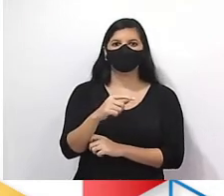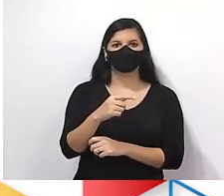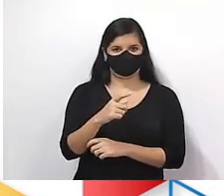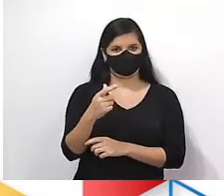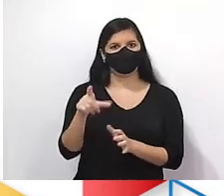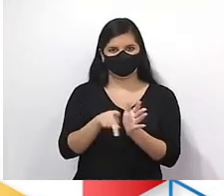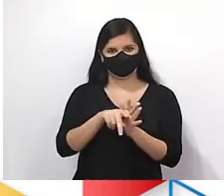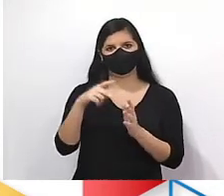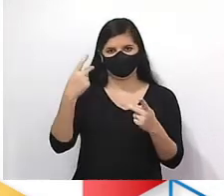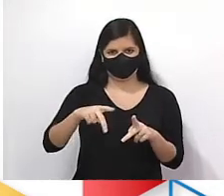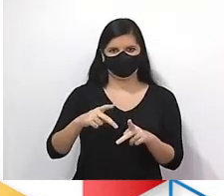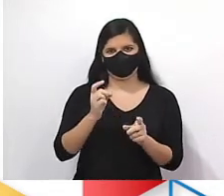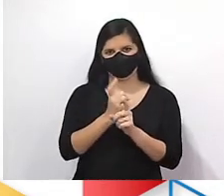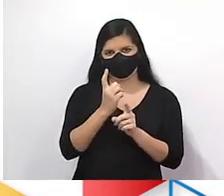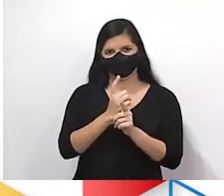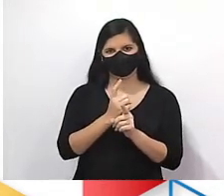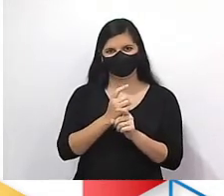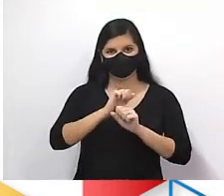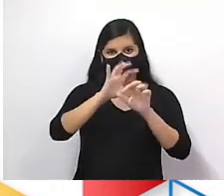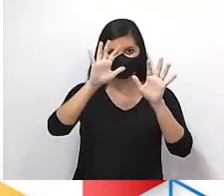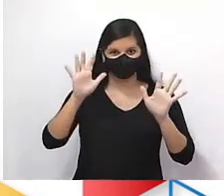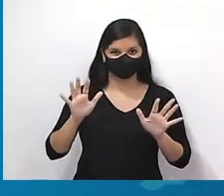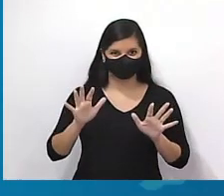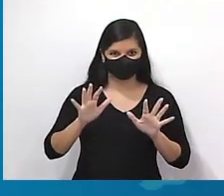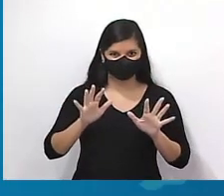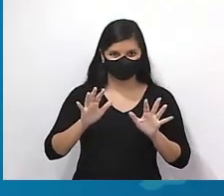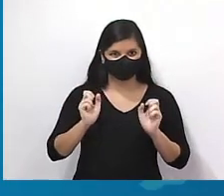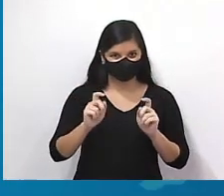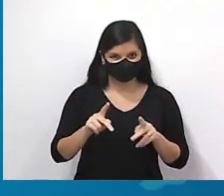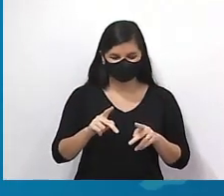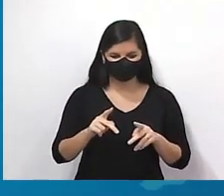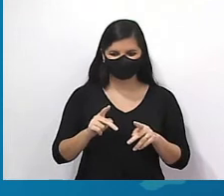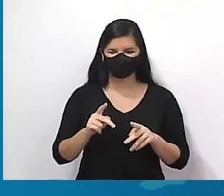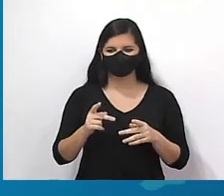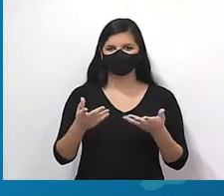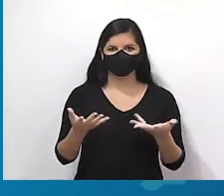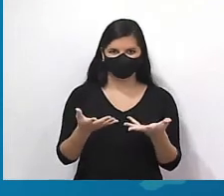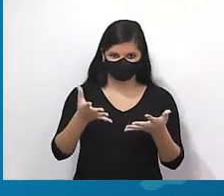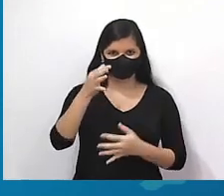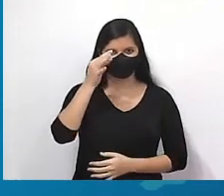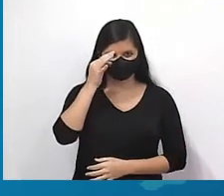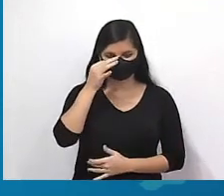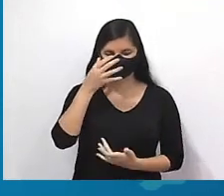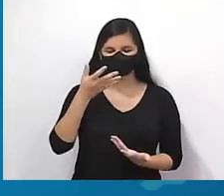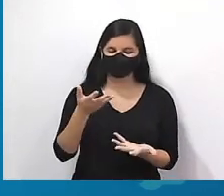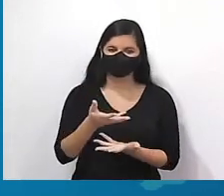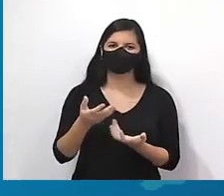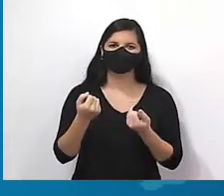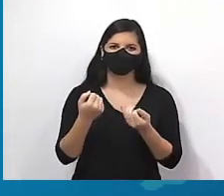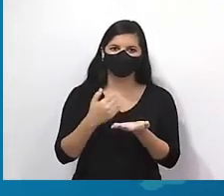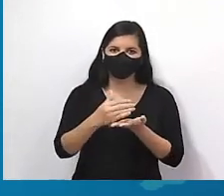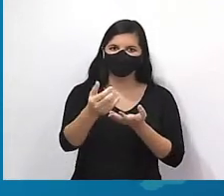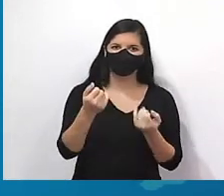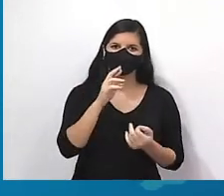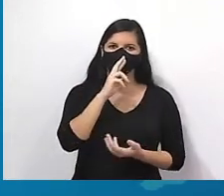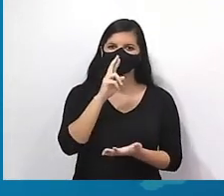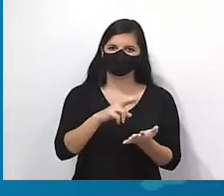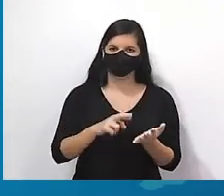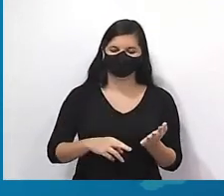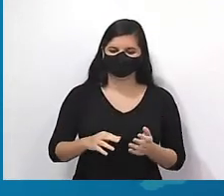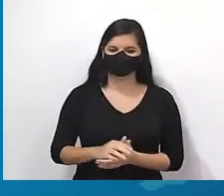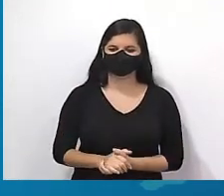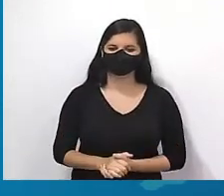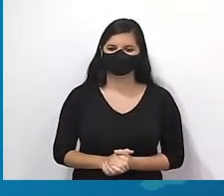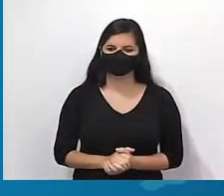de existência. Ficou claro? Já tá claro pra você aí? Então presta bem atenção que a gente vai começar a resolver questões,